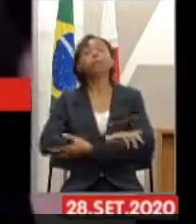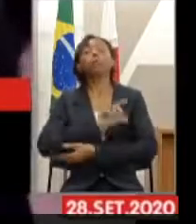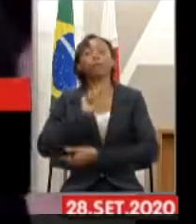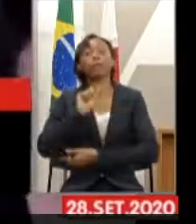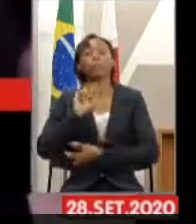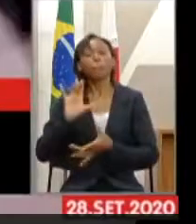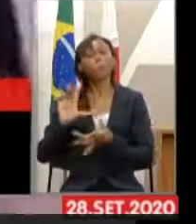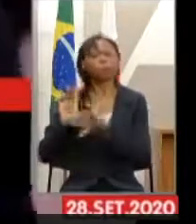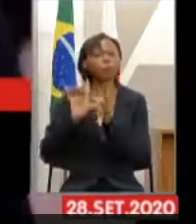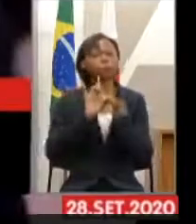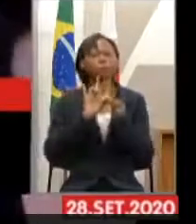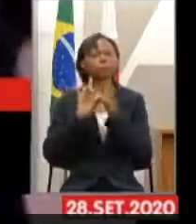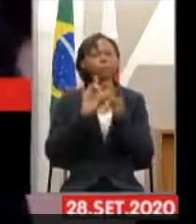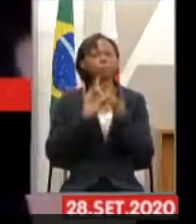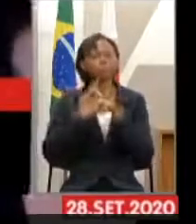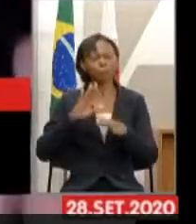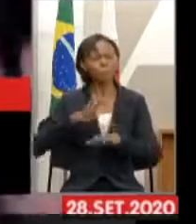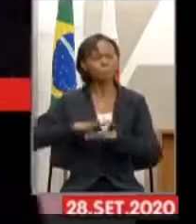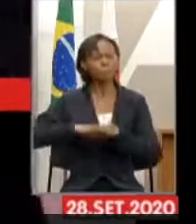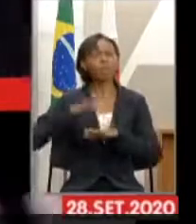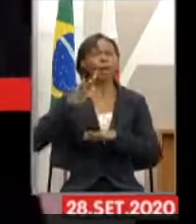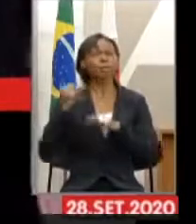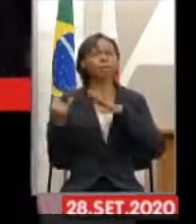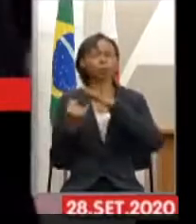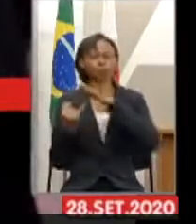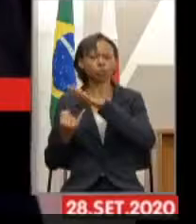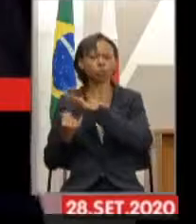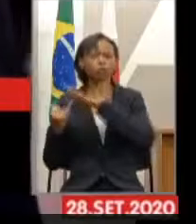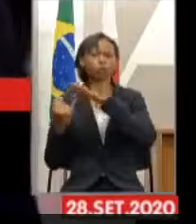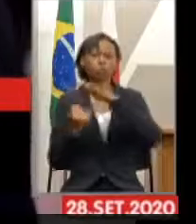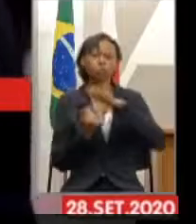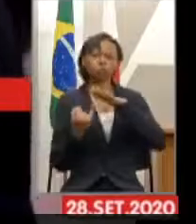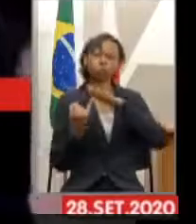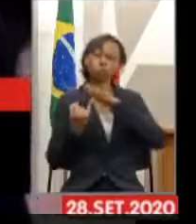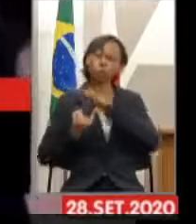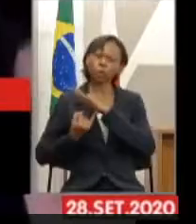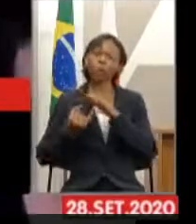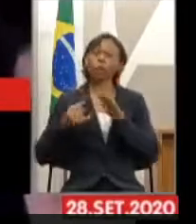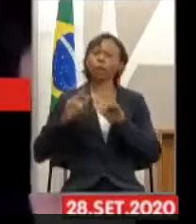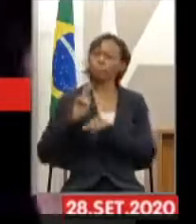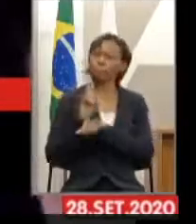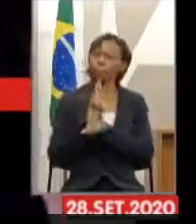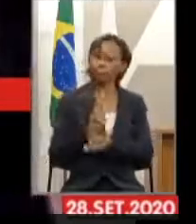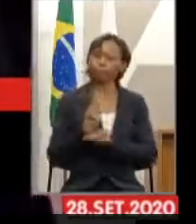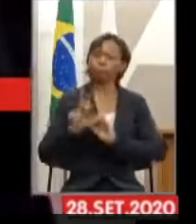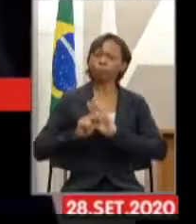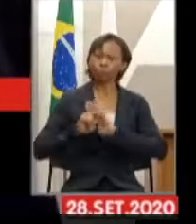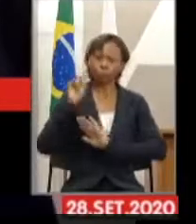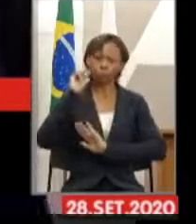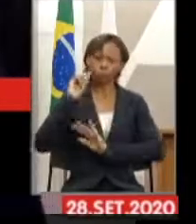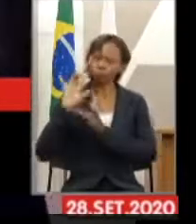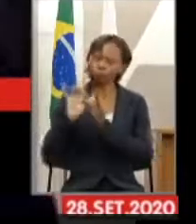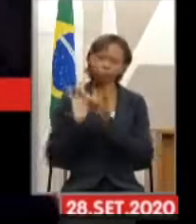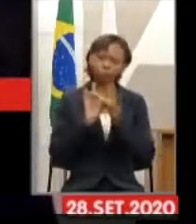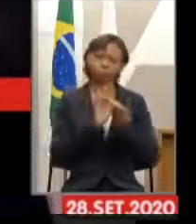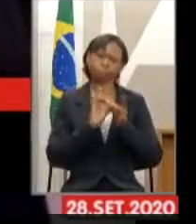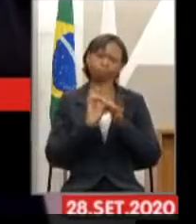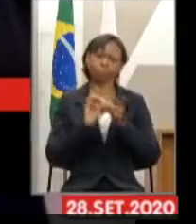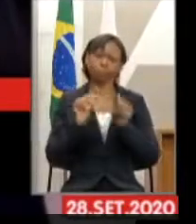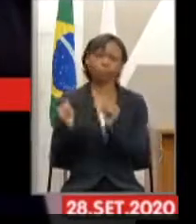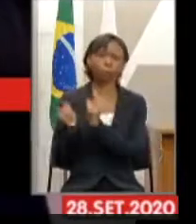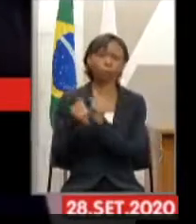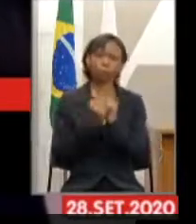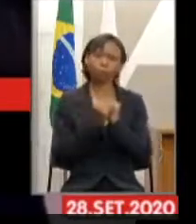unidos enquanto entidade, todas essas instituições muito bem representadas aqui hoje e caminhemos cada vez mais juntos